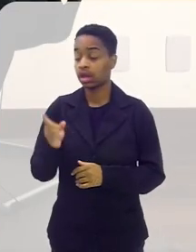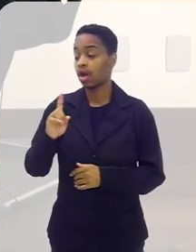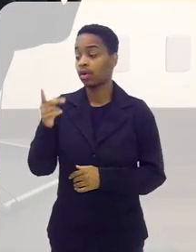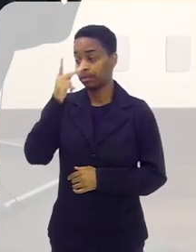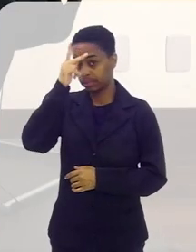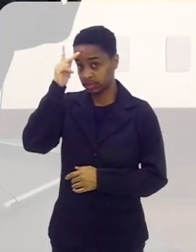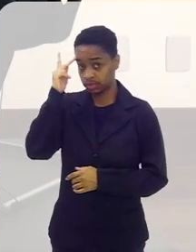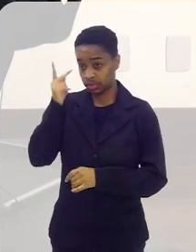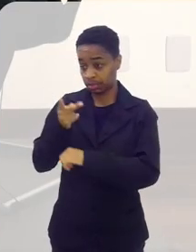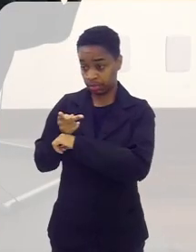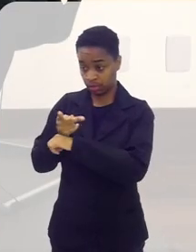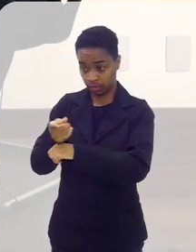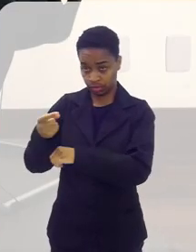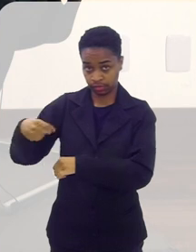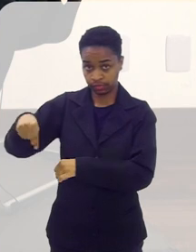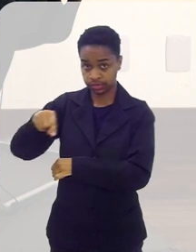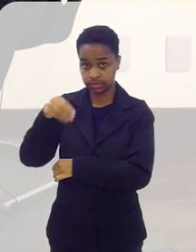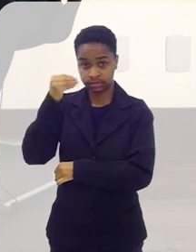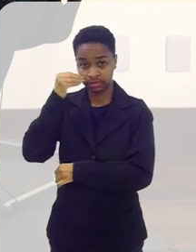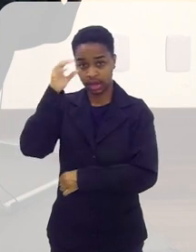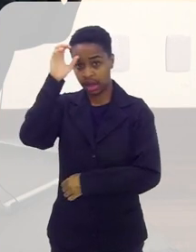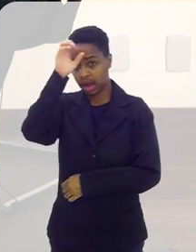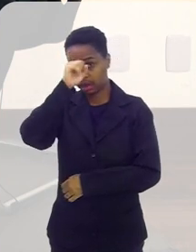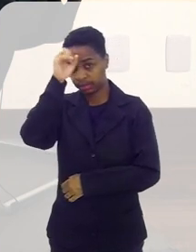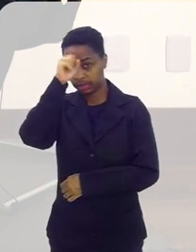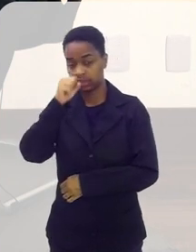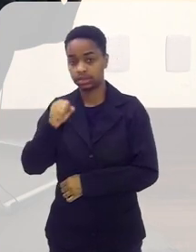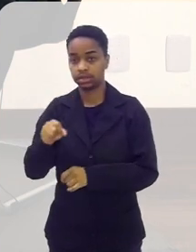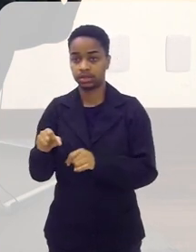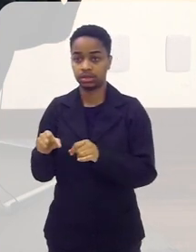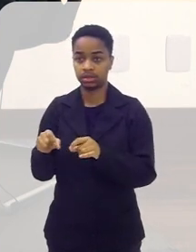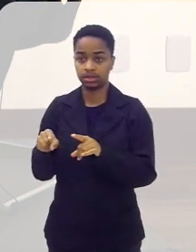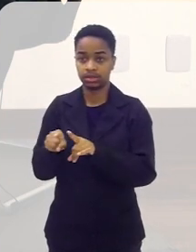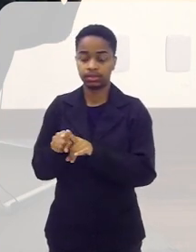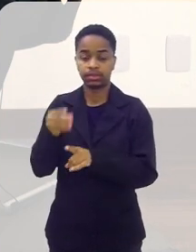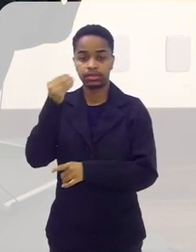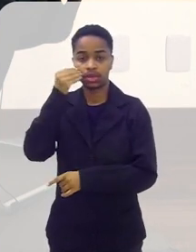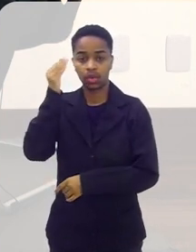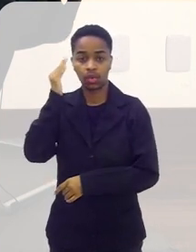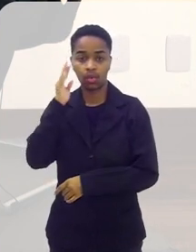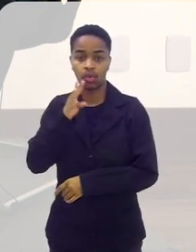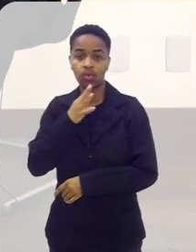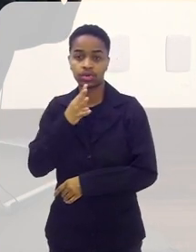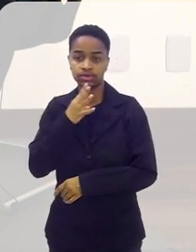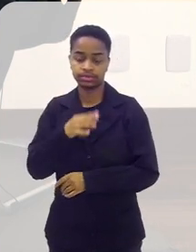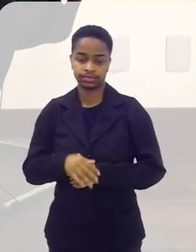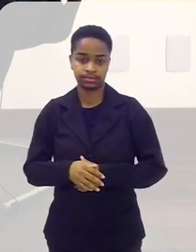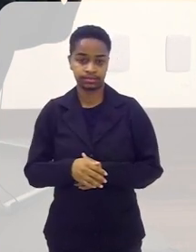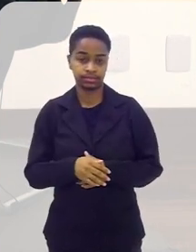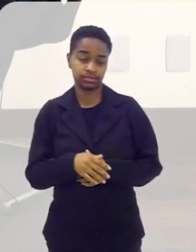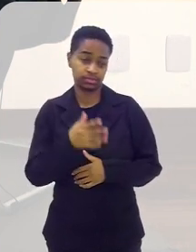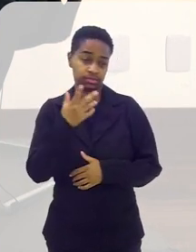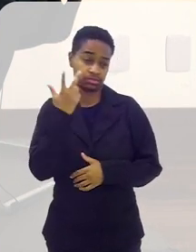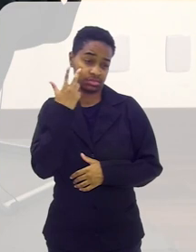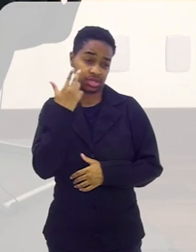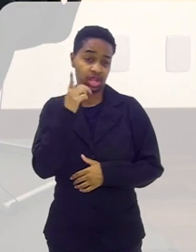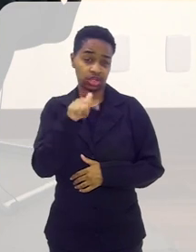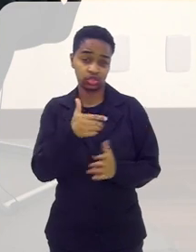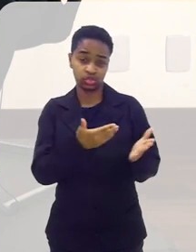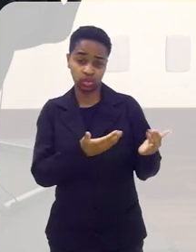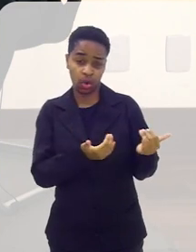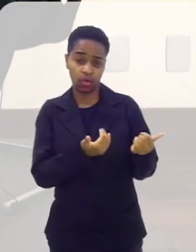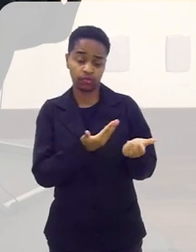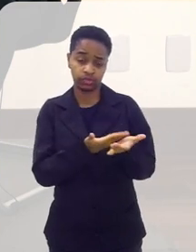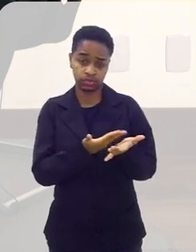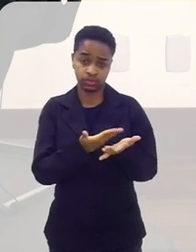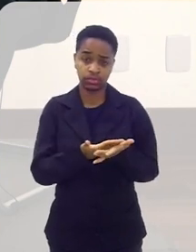faixa das pessoas que procuram vocês para aprender, para conhecer. Geralmente, são jovens